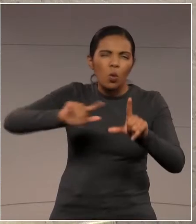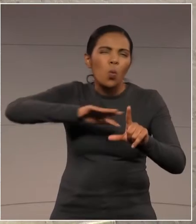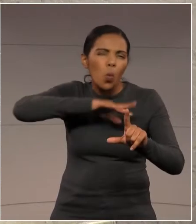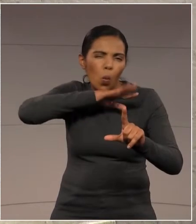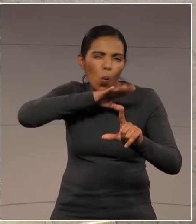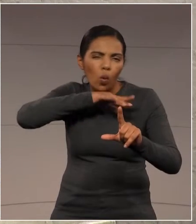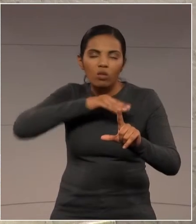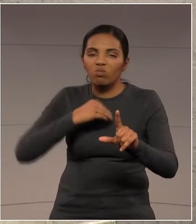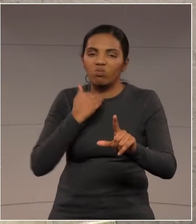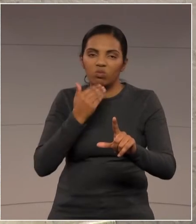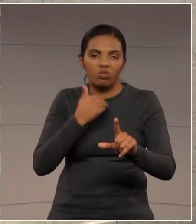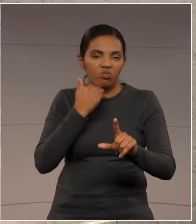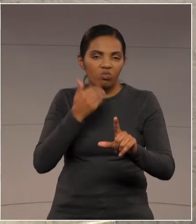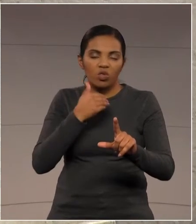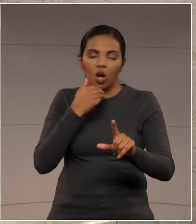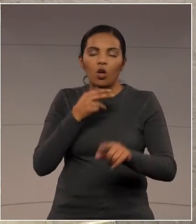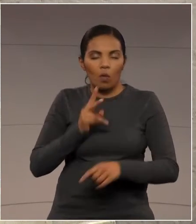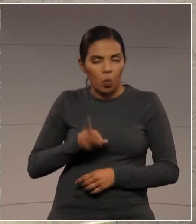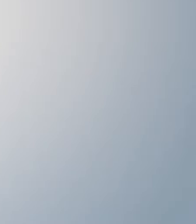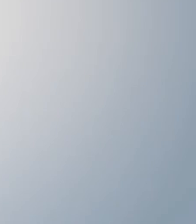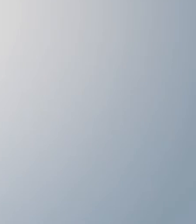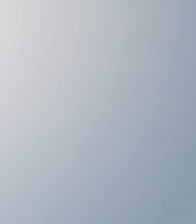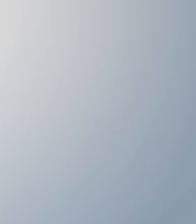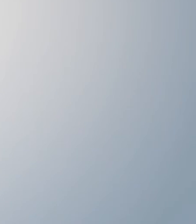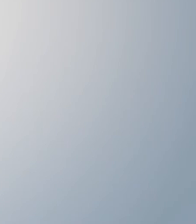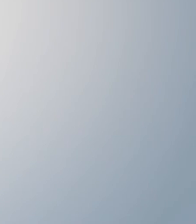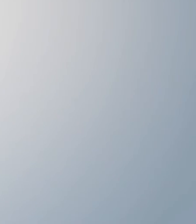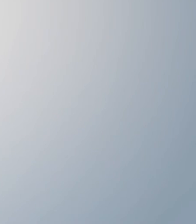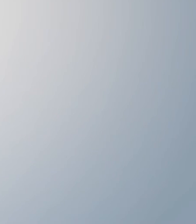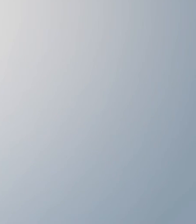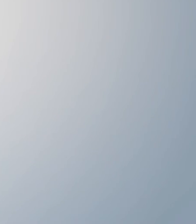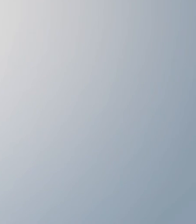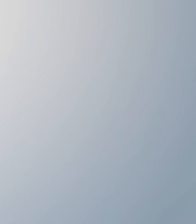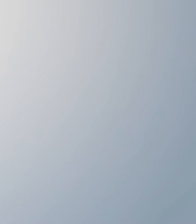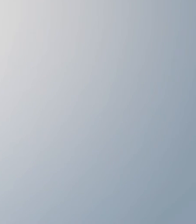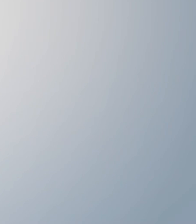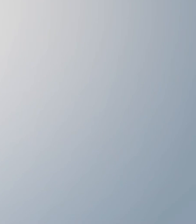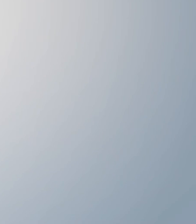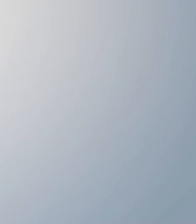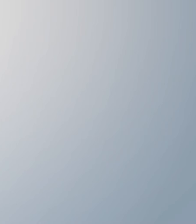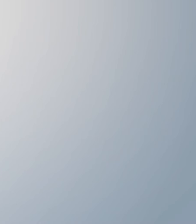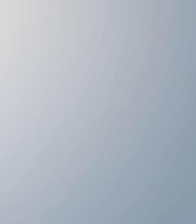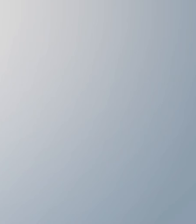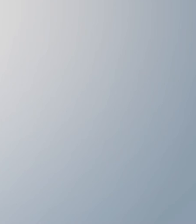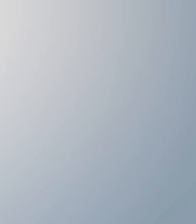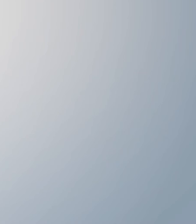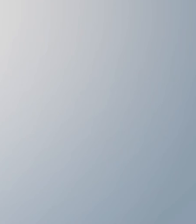assim vai continuar. Obrigado. Obrigado. Obrigado. Obrigado. Obrigado.